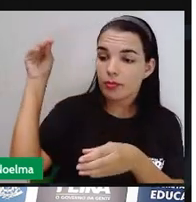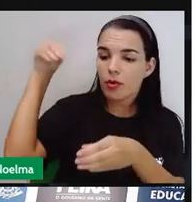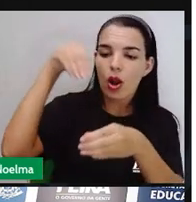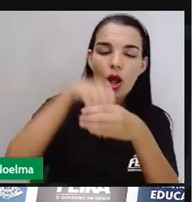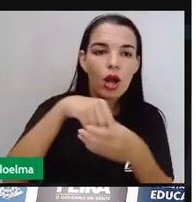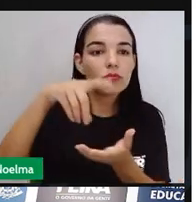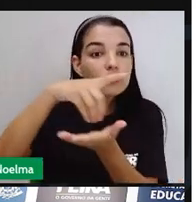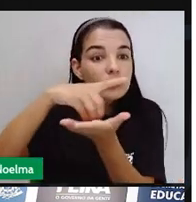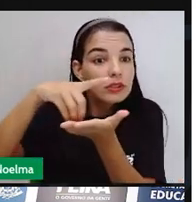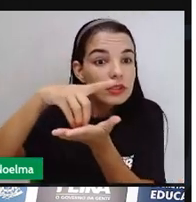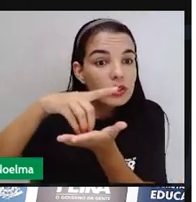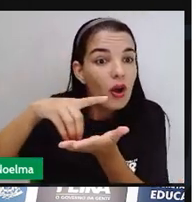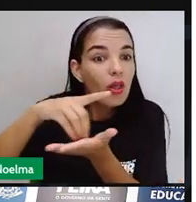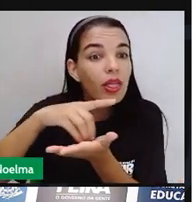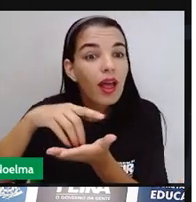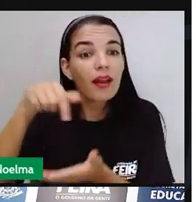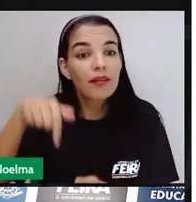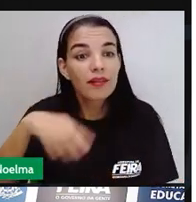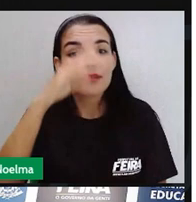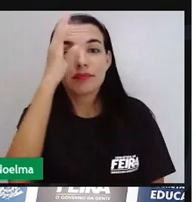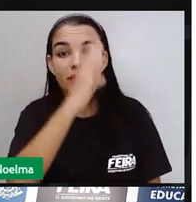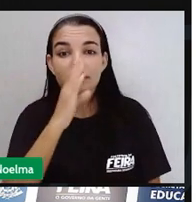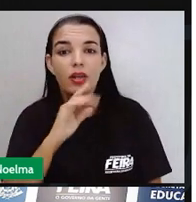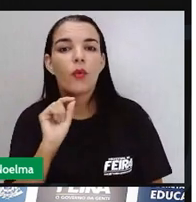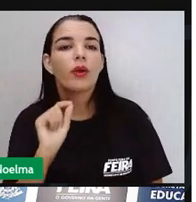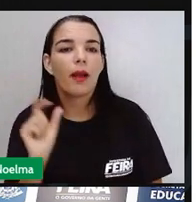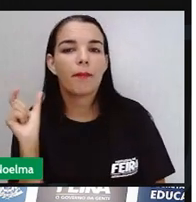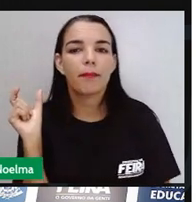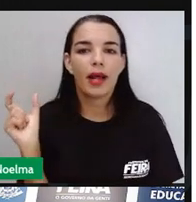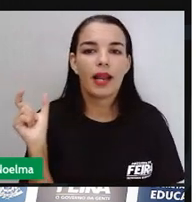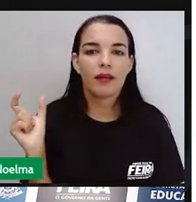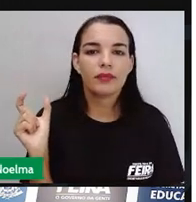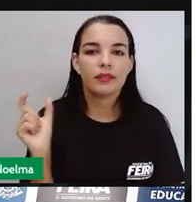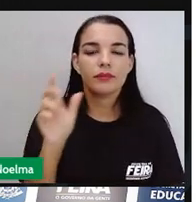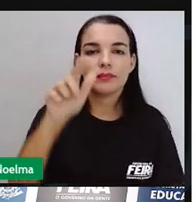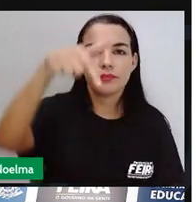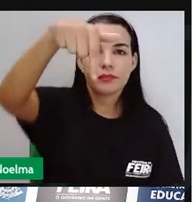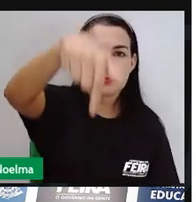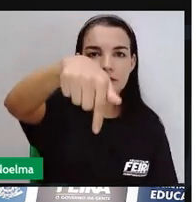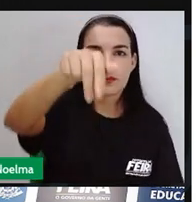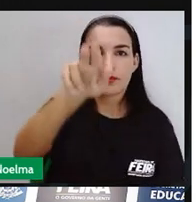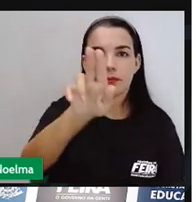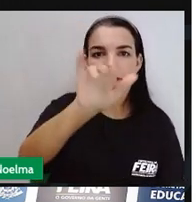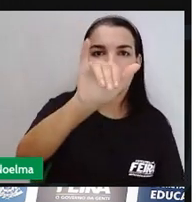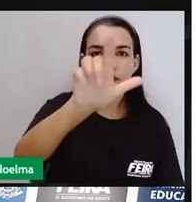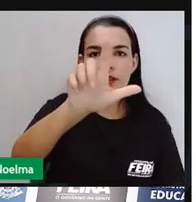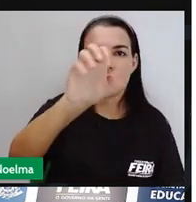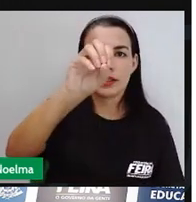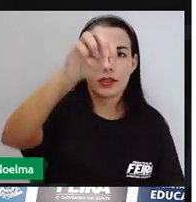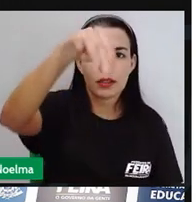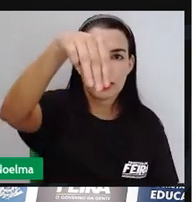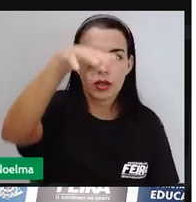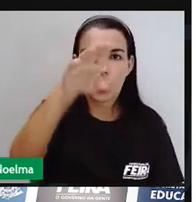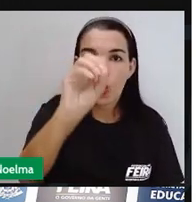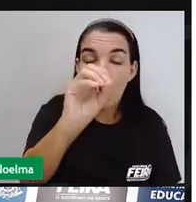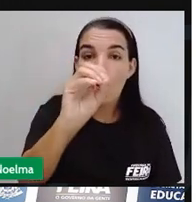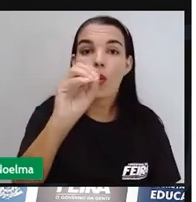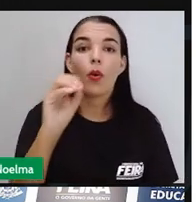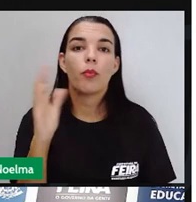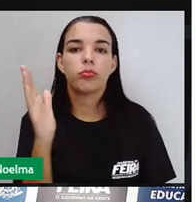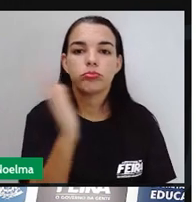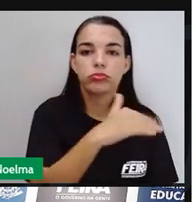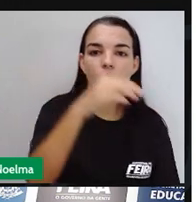português brasileiro. Que palavras foram essas? A palavra como quilombo, maribondo, moleque,